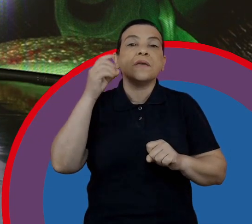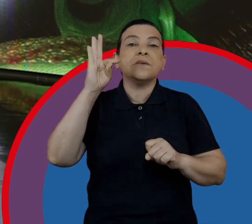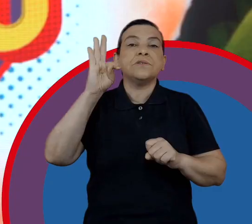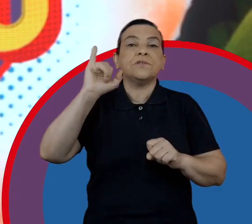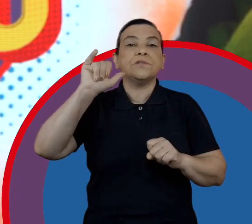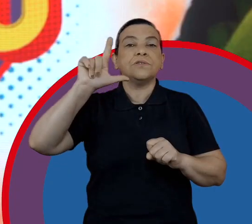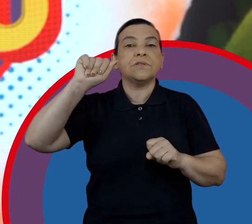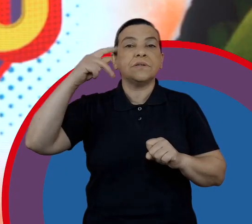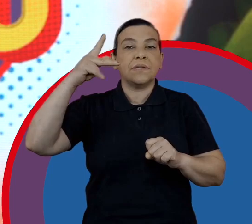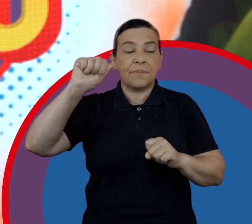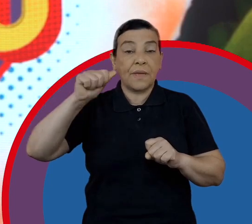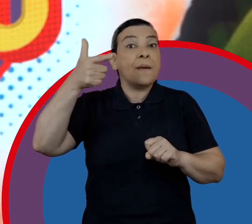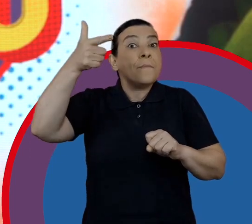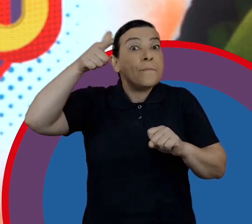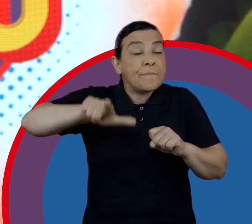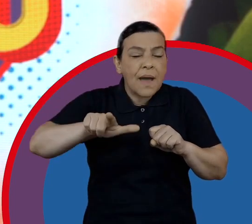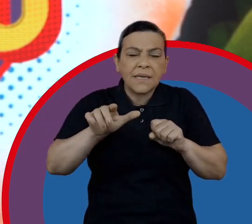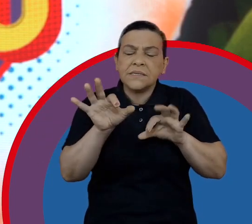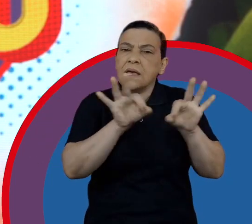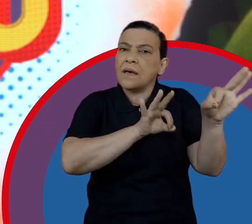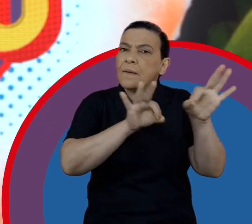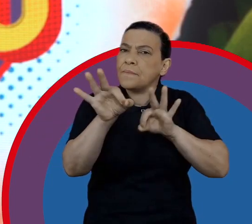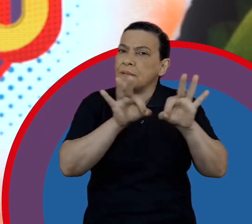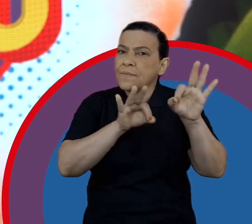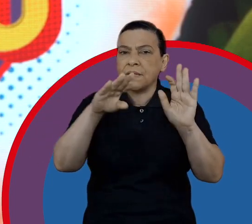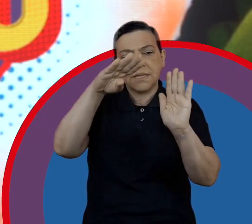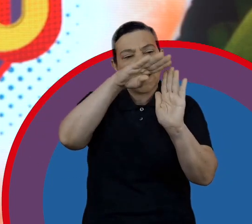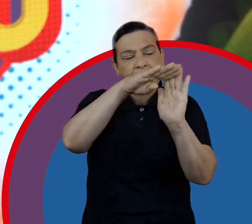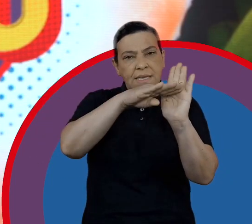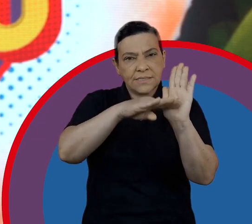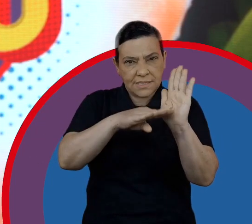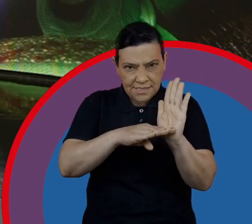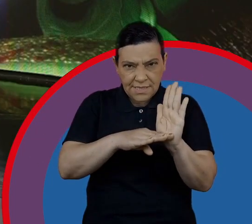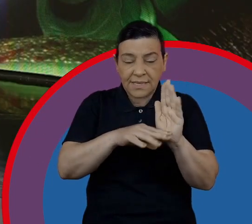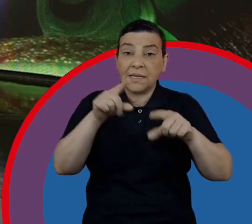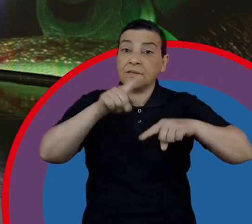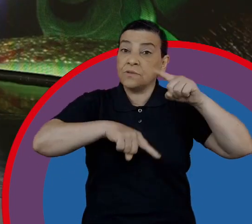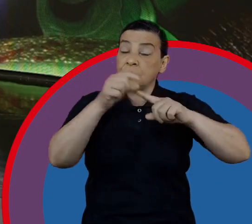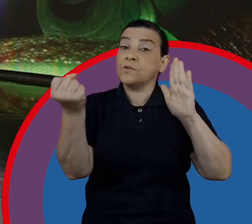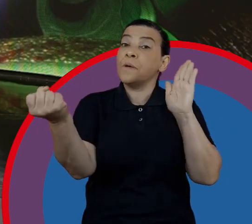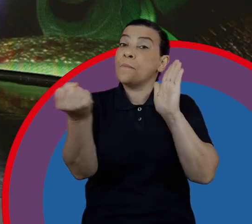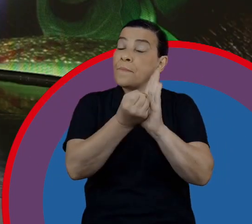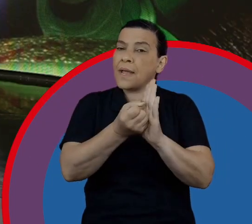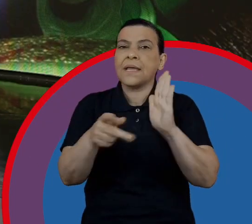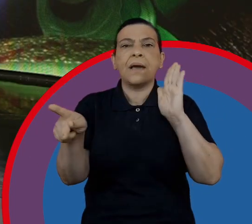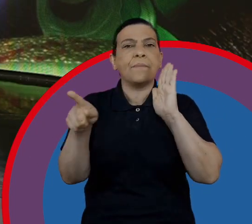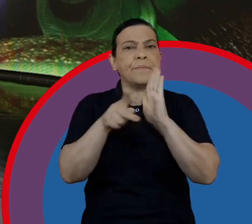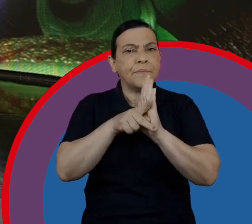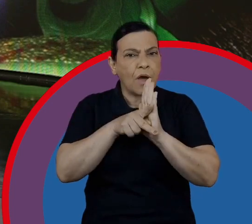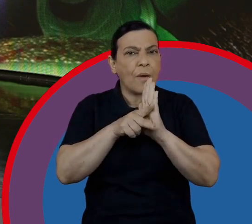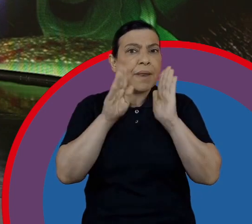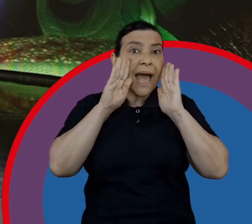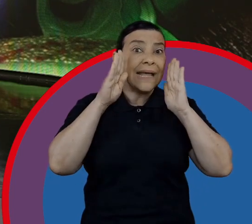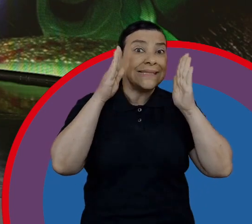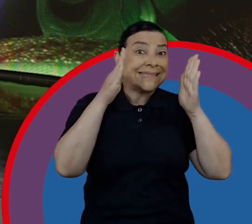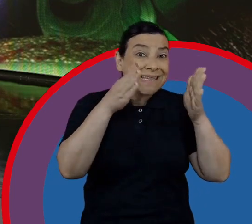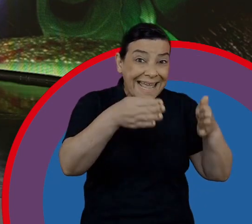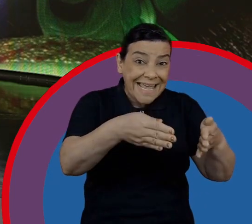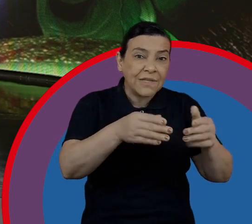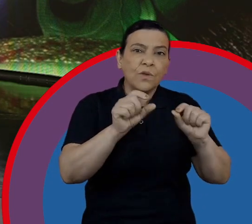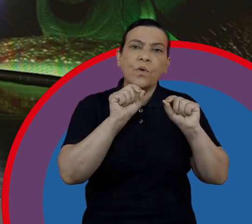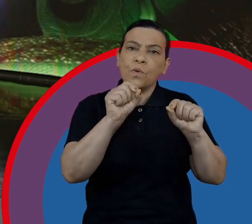tilápia. Além disso, estamos trabalhando nas receitas dos produtos marca própria, muito atentos às quantidades de açúcar,